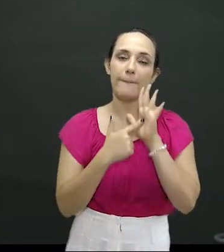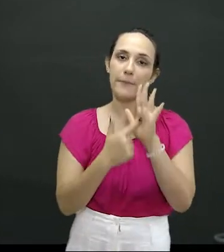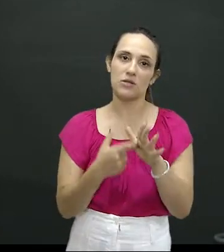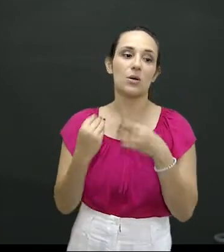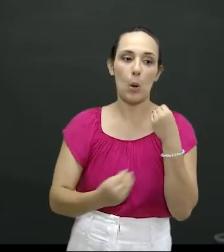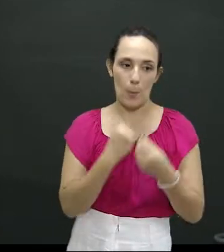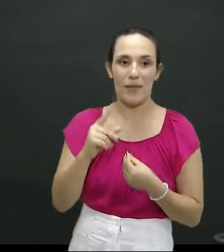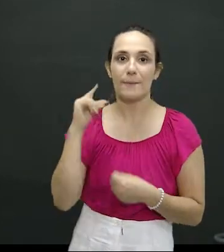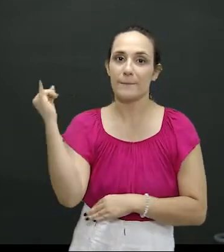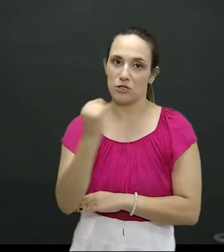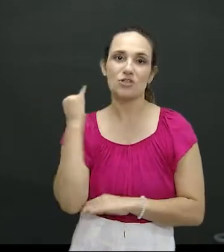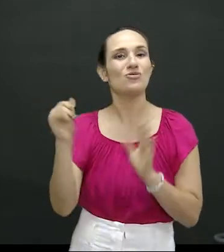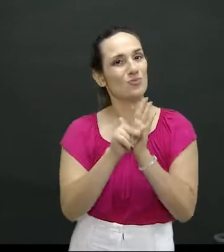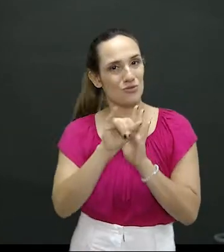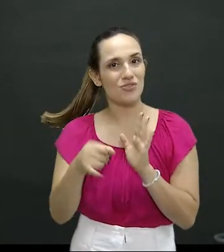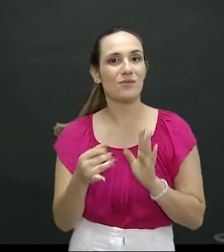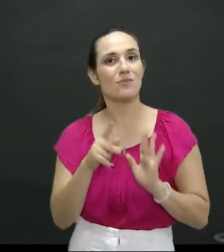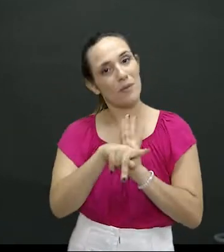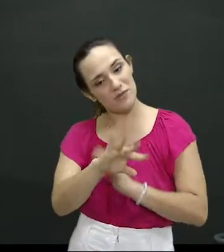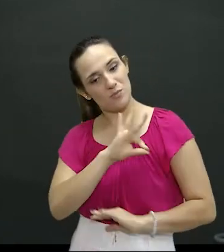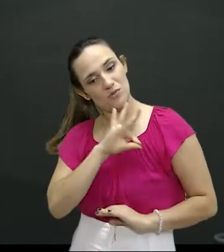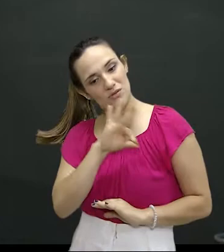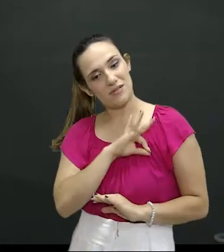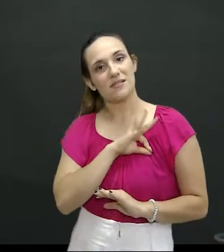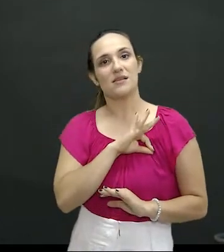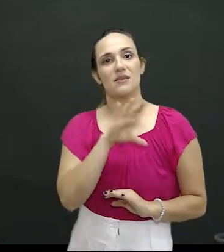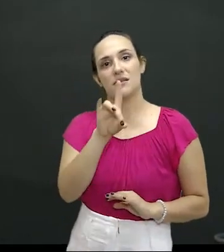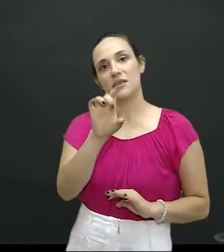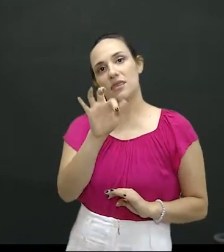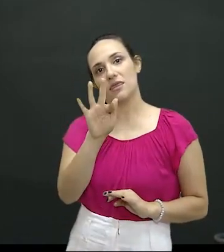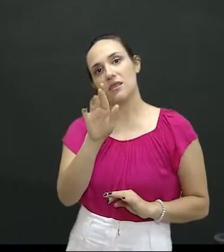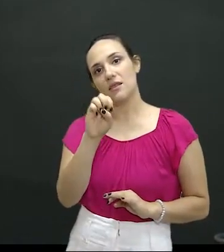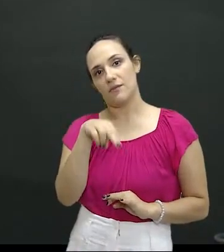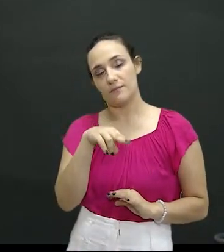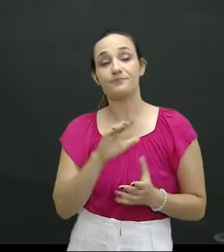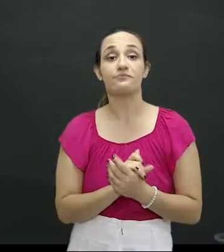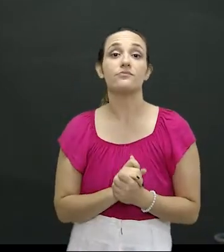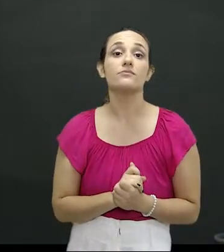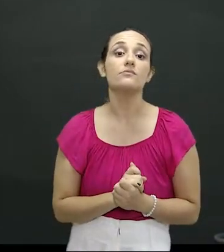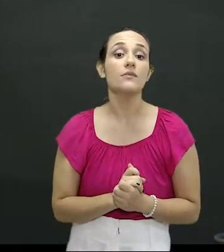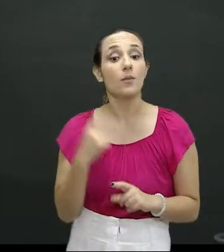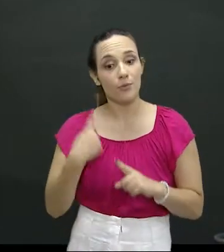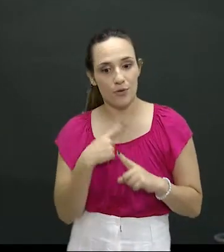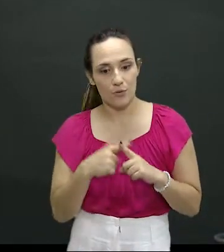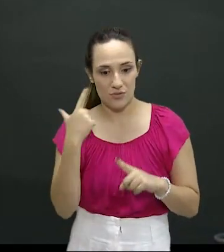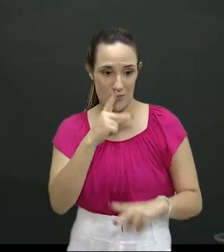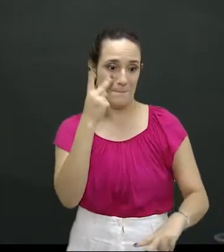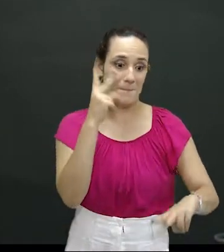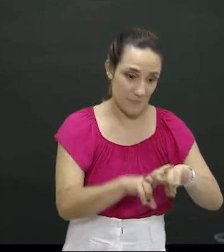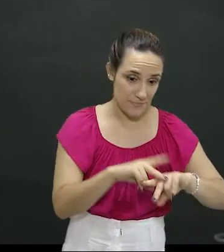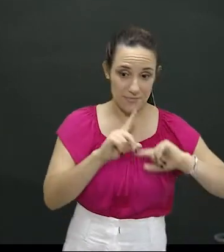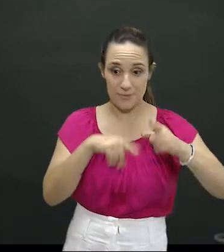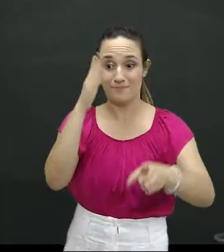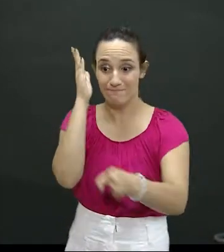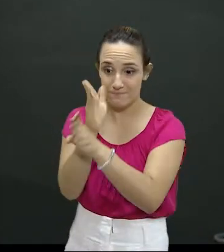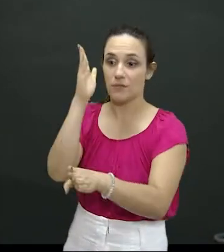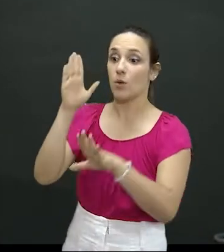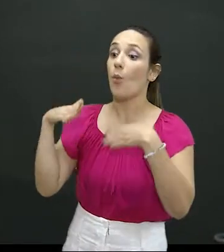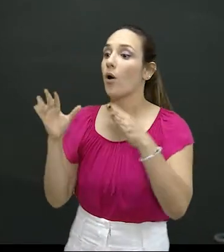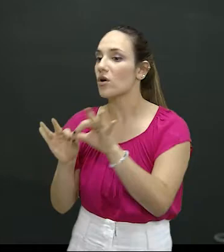essa atuação bem incisiva da polícia. Na apreensão, na investigação que levou à apreensão e no segundo momento a identificação dos